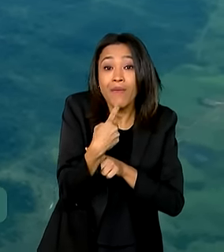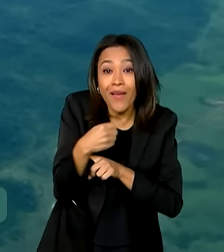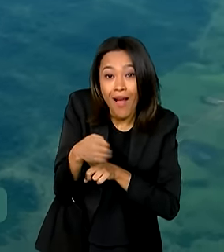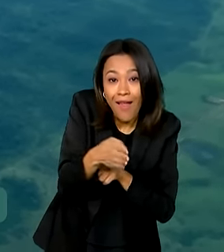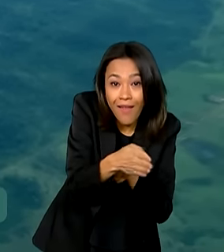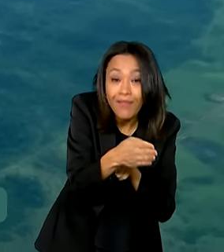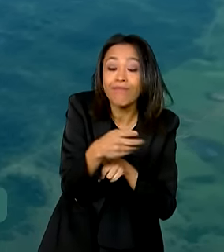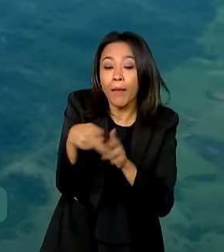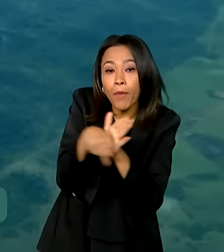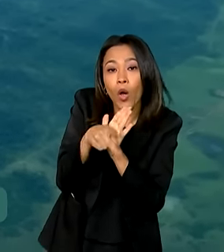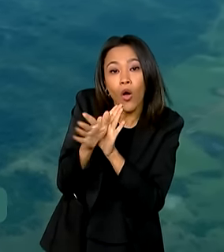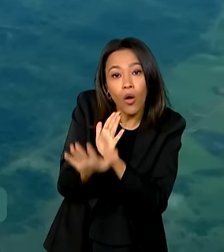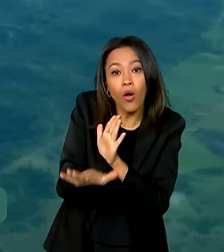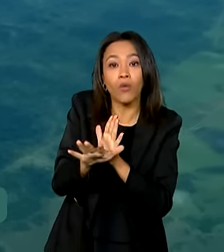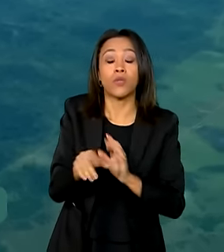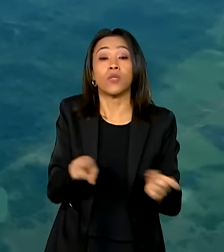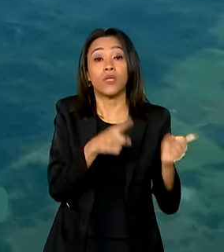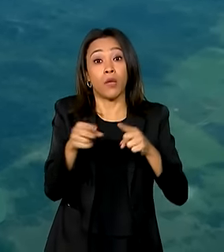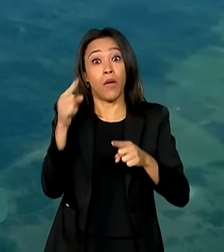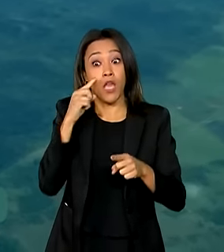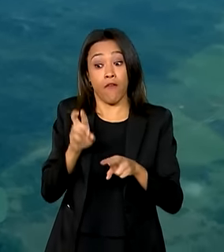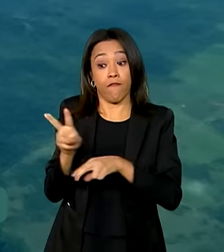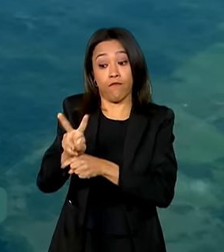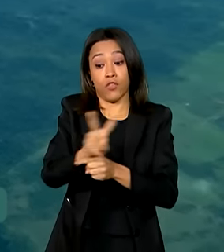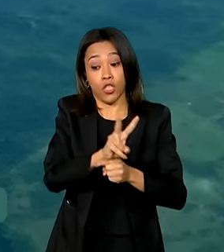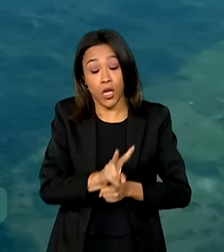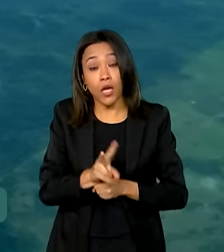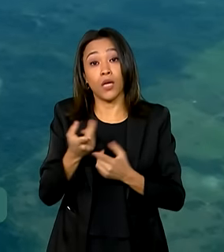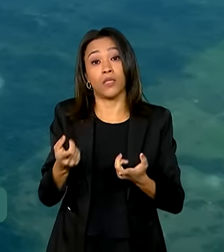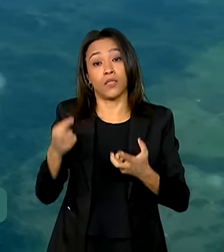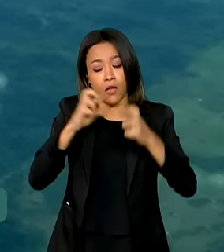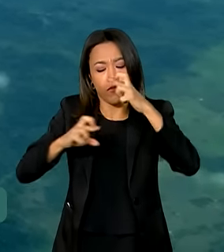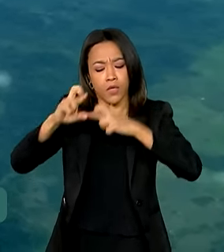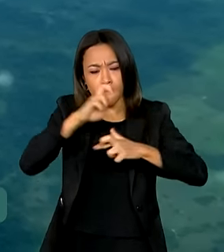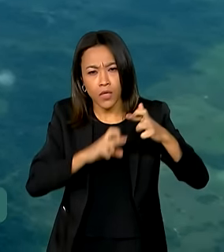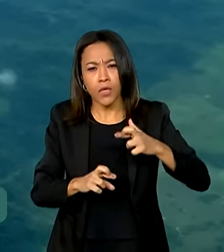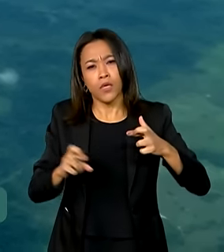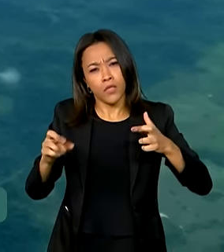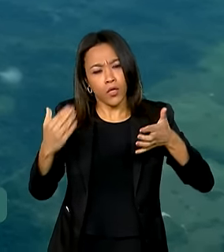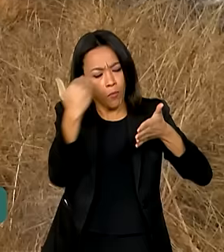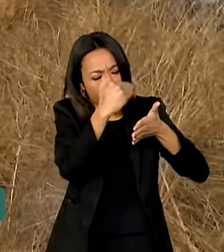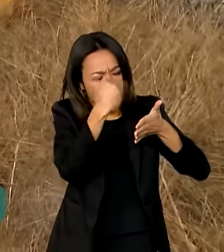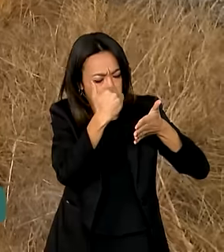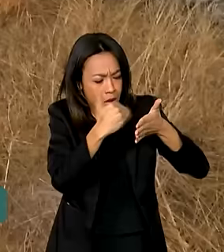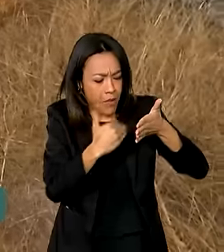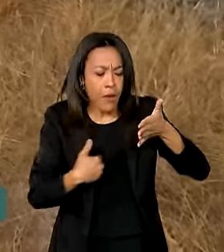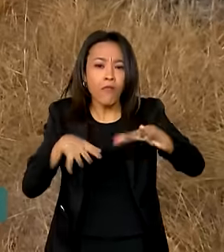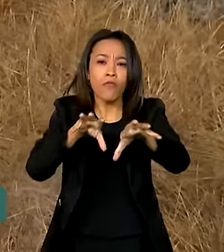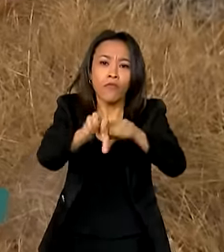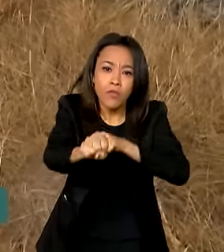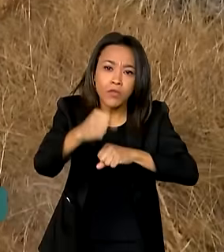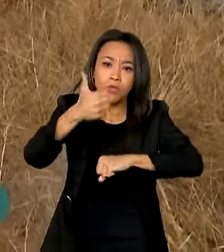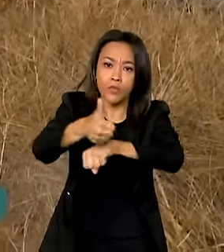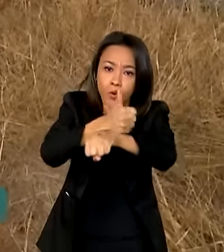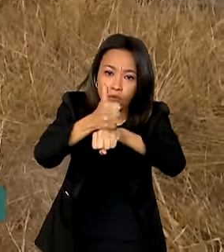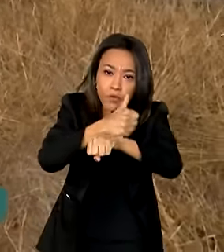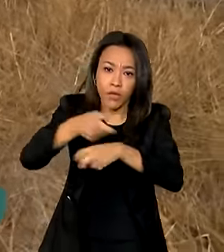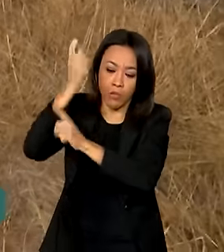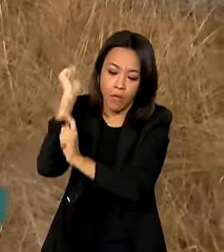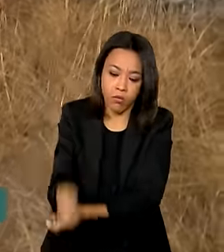relacionados à vigilância e proteção territorial. Então, desde formação de brigadas de combate a incêndio,